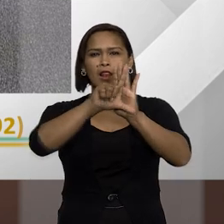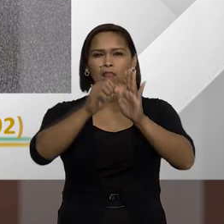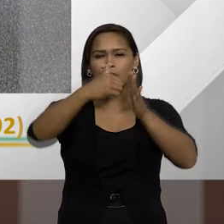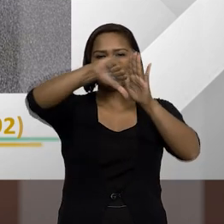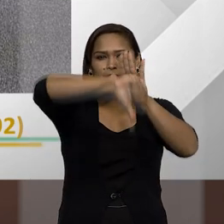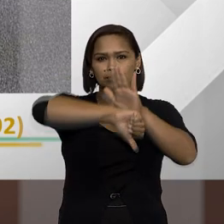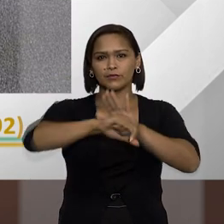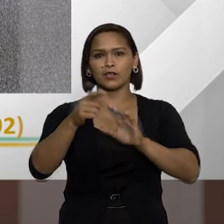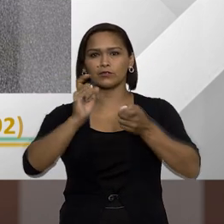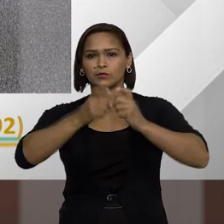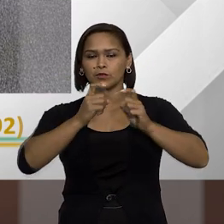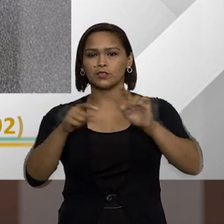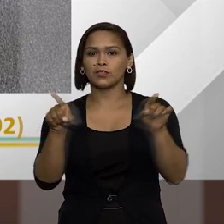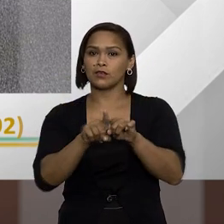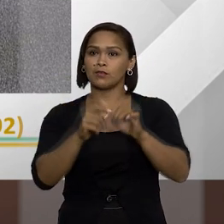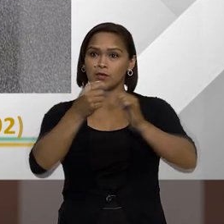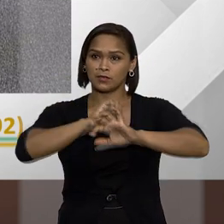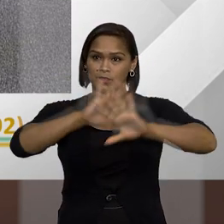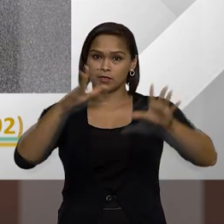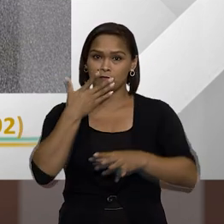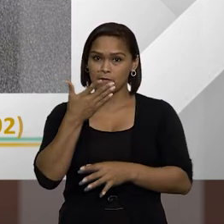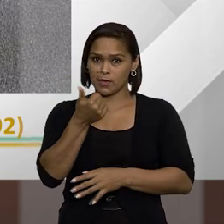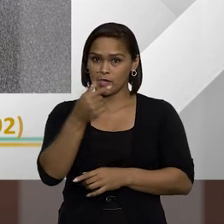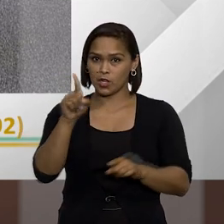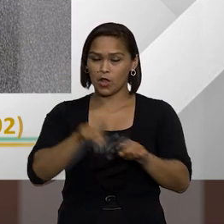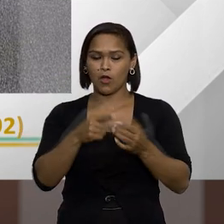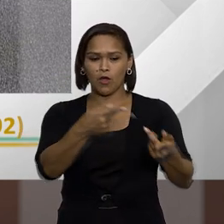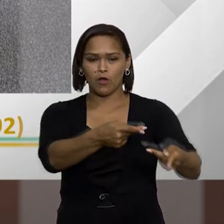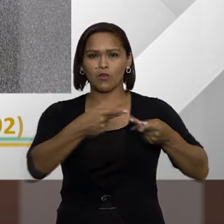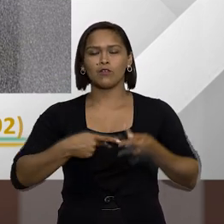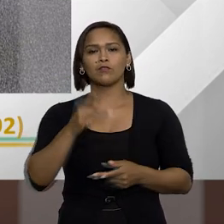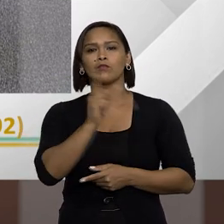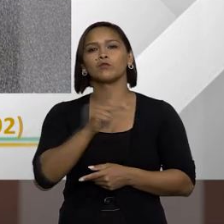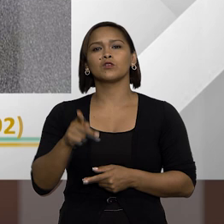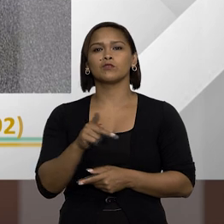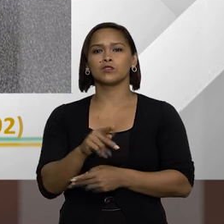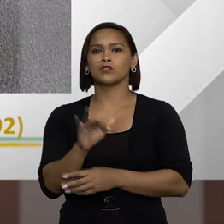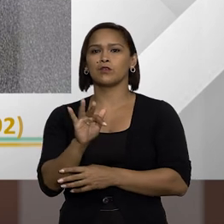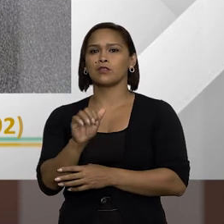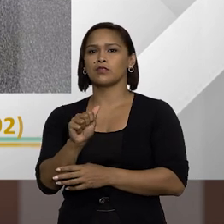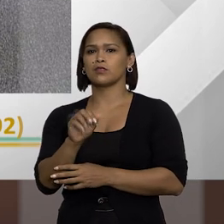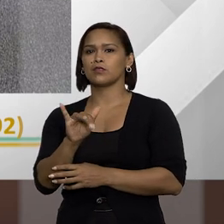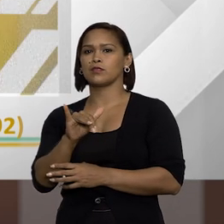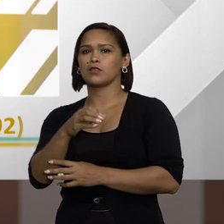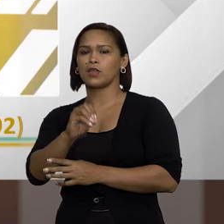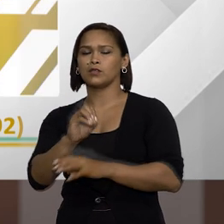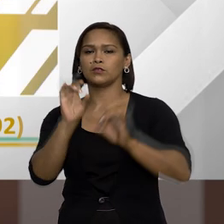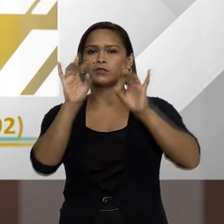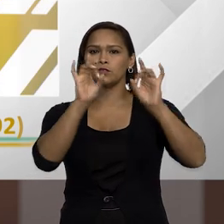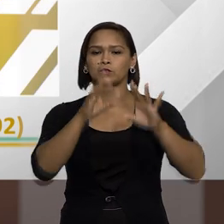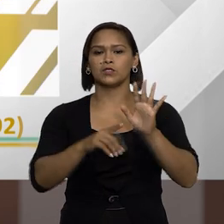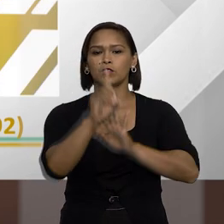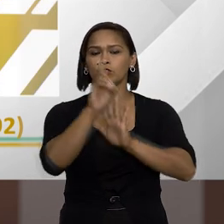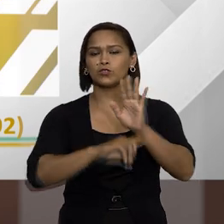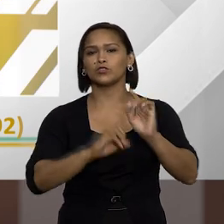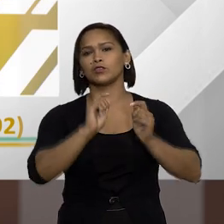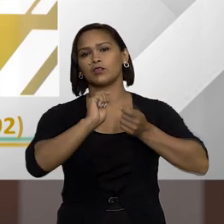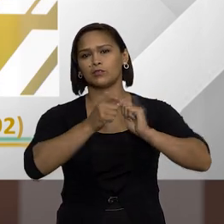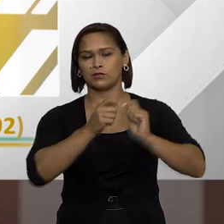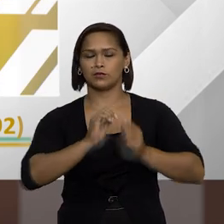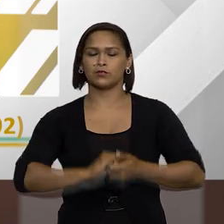administrativa. E para esclarecermos melhor o assunto, convidamos o professor Thalios Moraes, que é especialista em direito